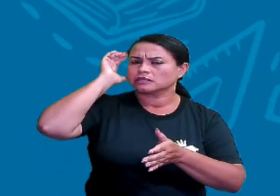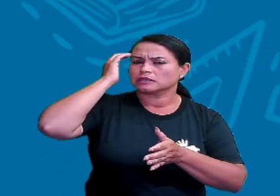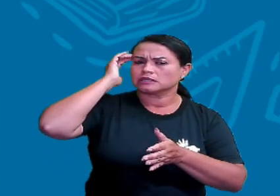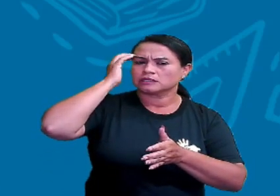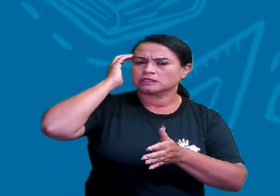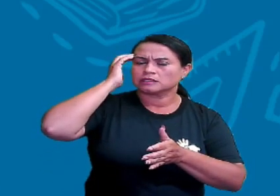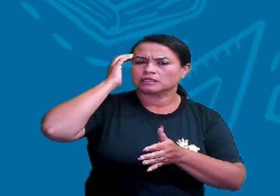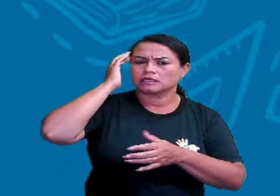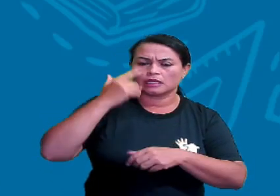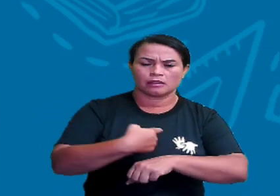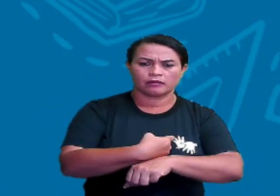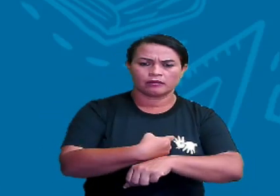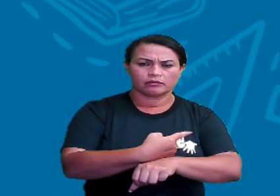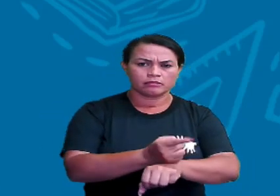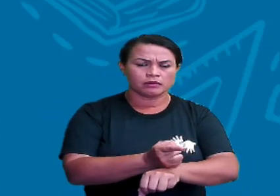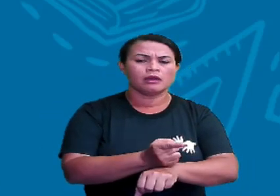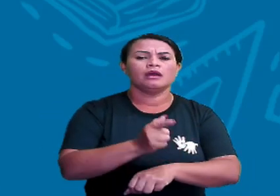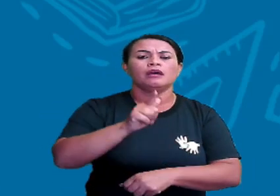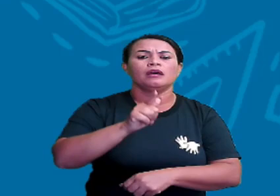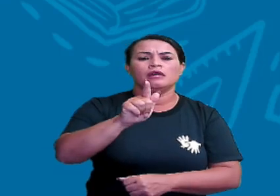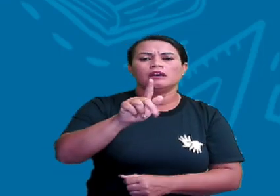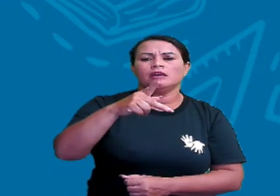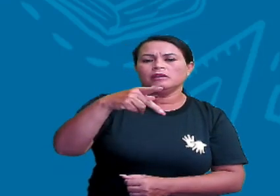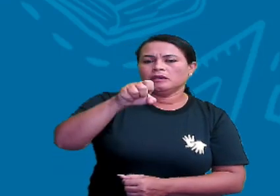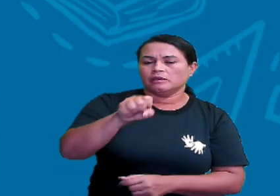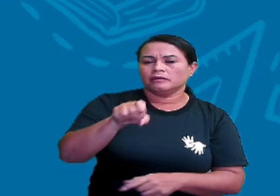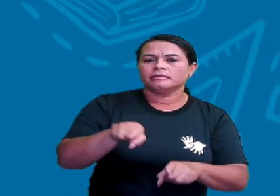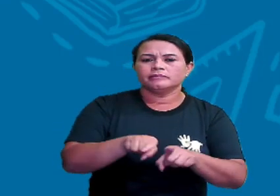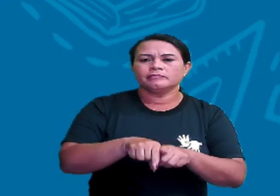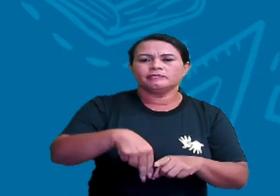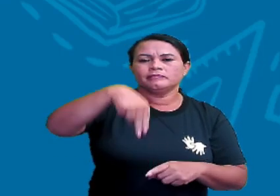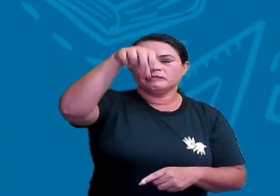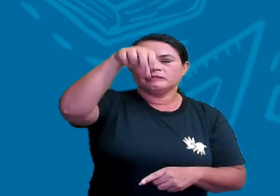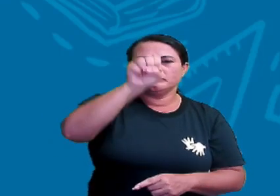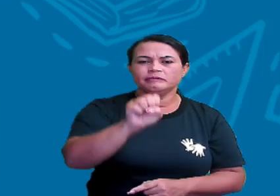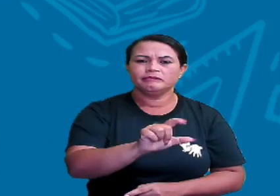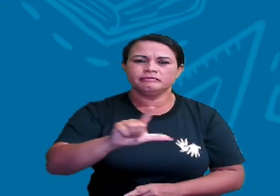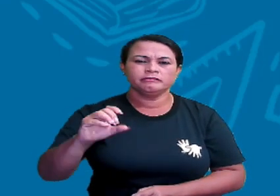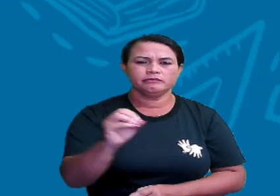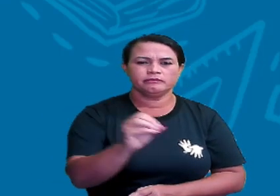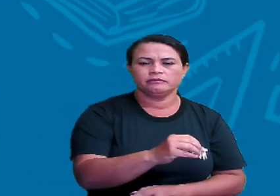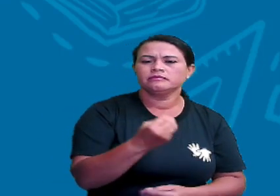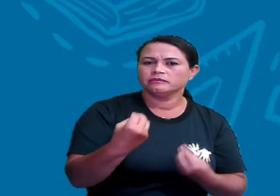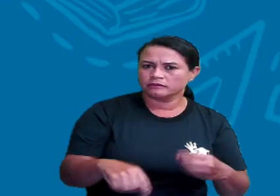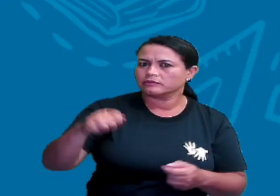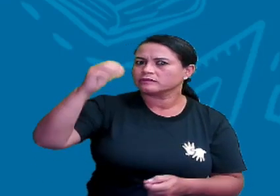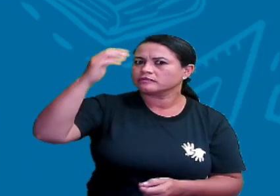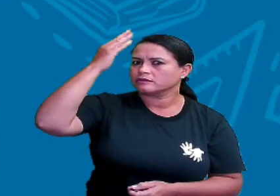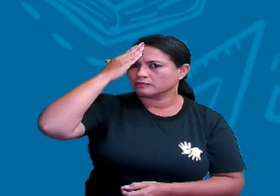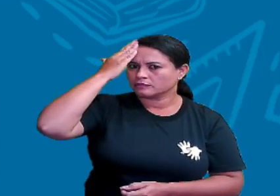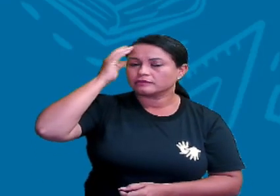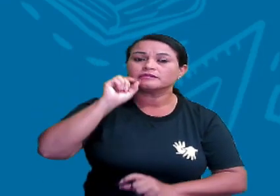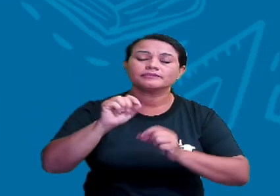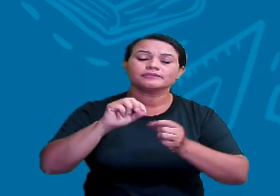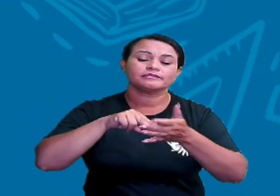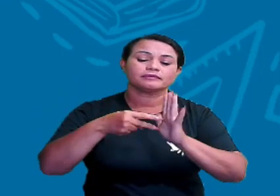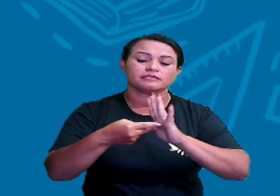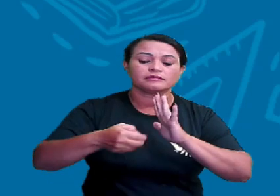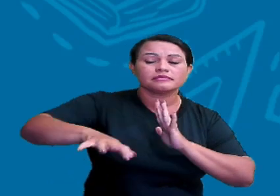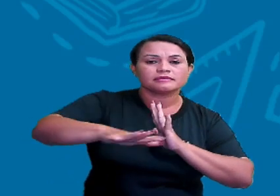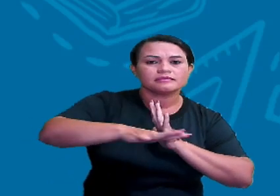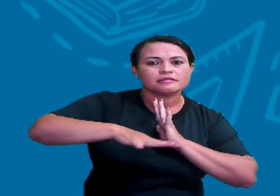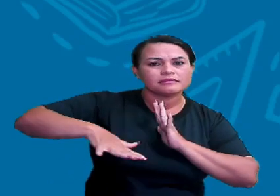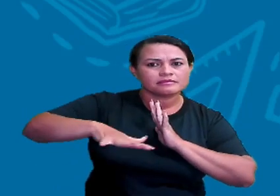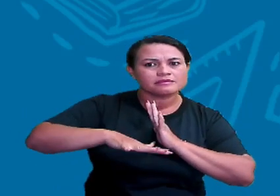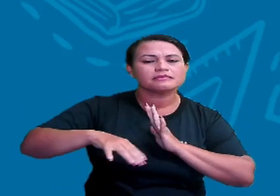a bússola, o GPF e a rosa do vento, eu preciso entender o significado do espaço geográfico,